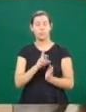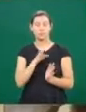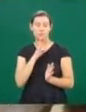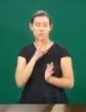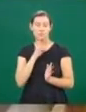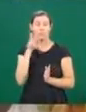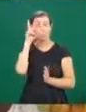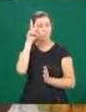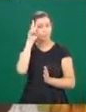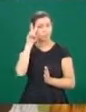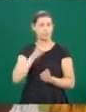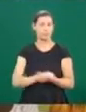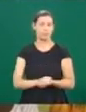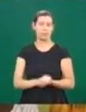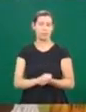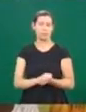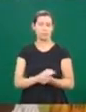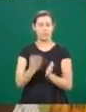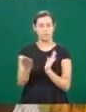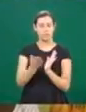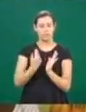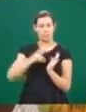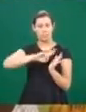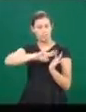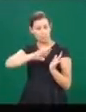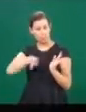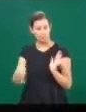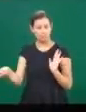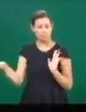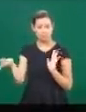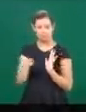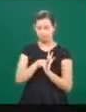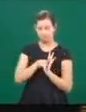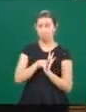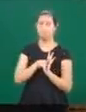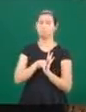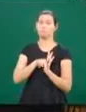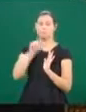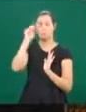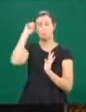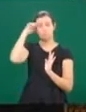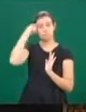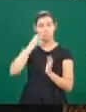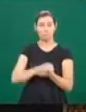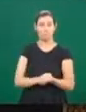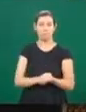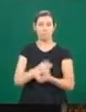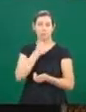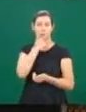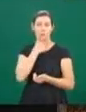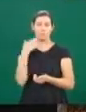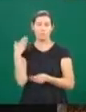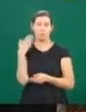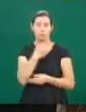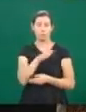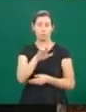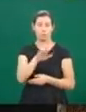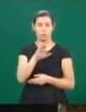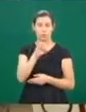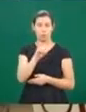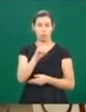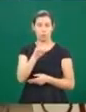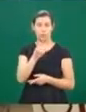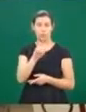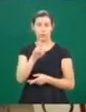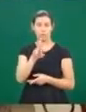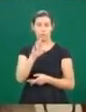Chico Rei. A Afra e os Lobos Guarás. Depois de conhecer a Biblioteca Afro, Rodrigo se tornou cliente fiel.